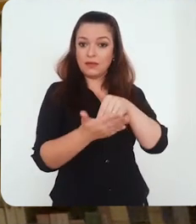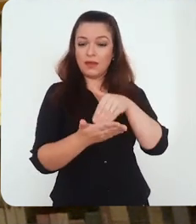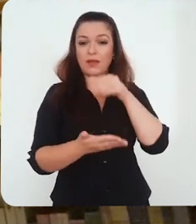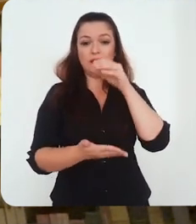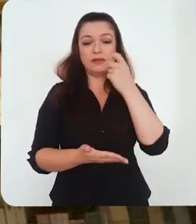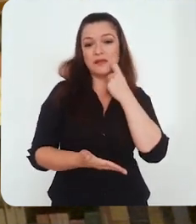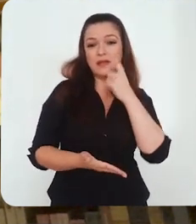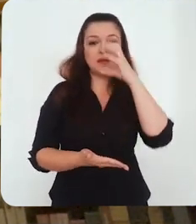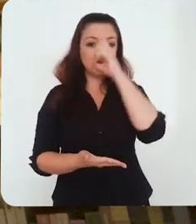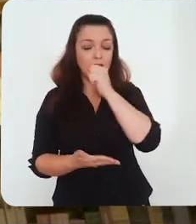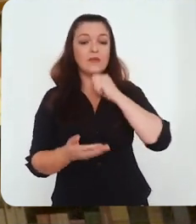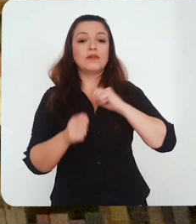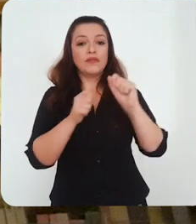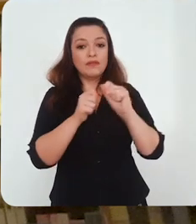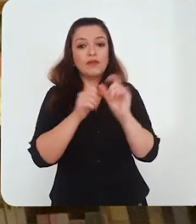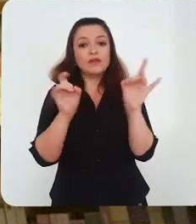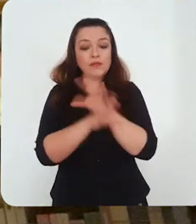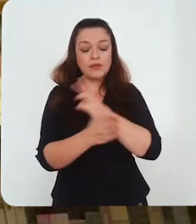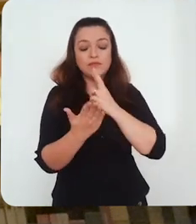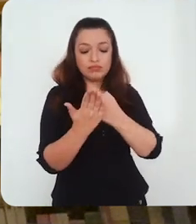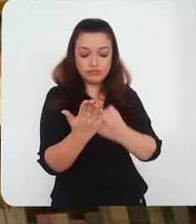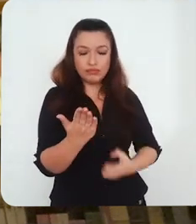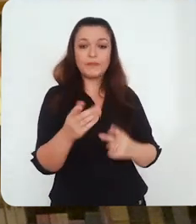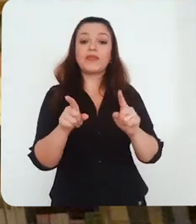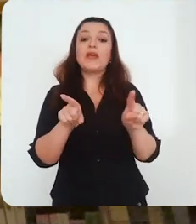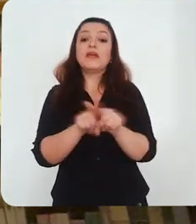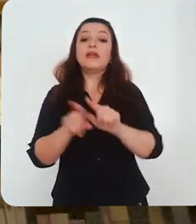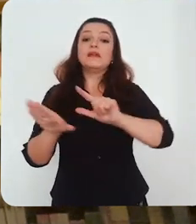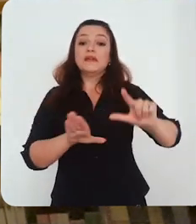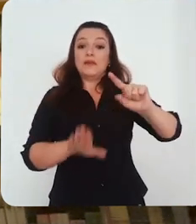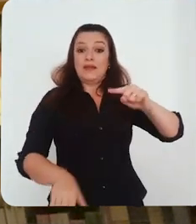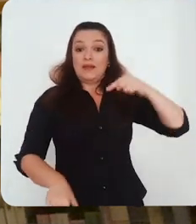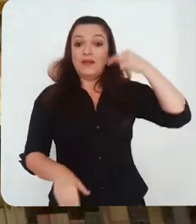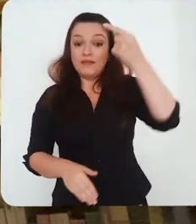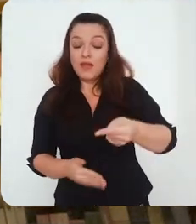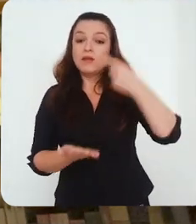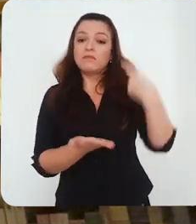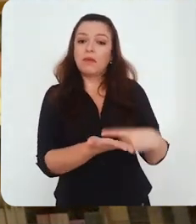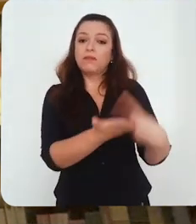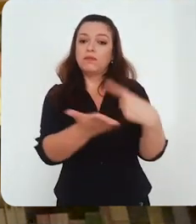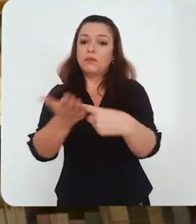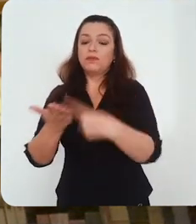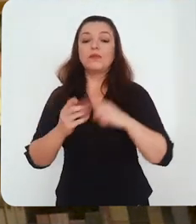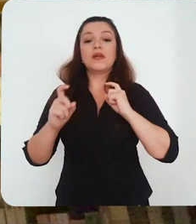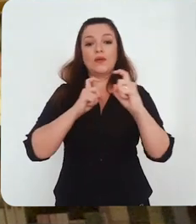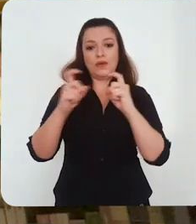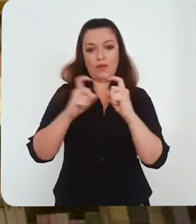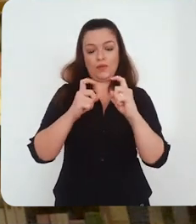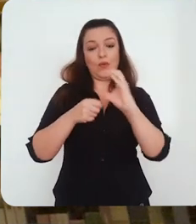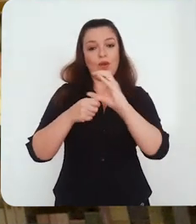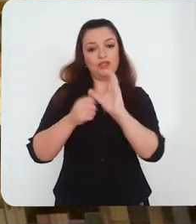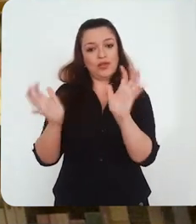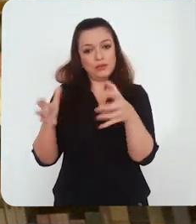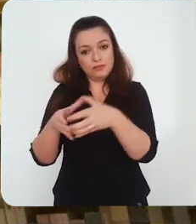primeiro esboço de proposta para que possa ser apresentado para a nossa comunidade. Ao longo da semana que vem, vamos buscar fazer reuniões com os